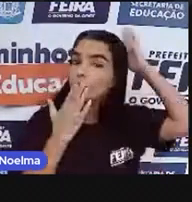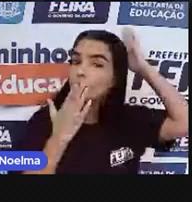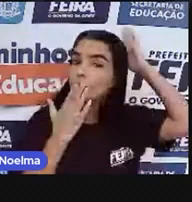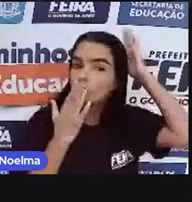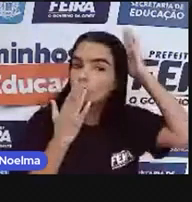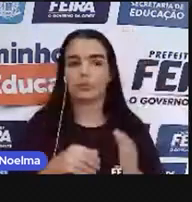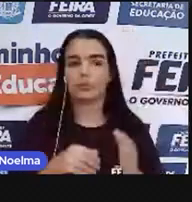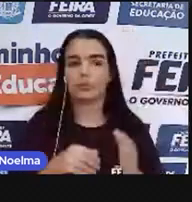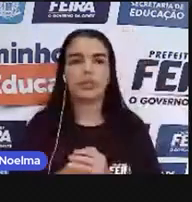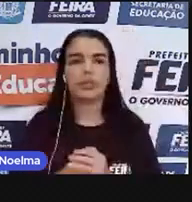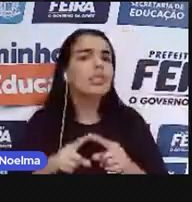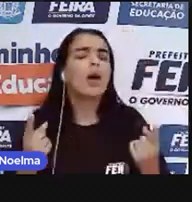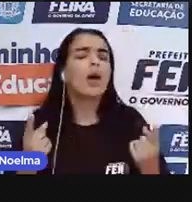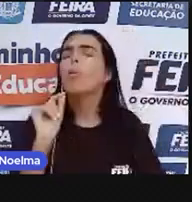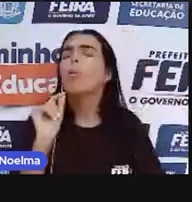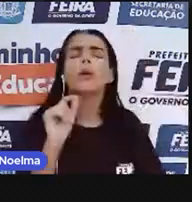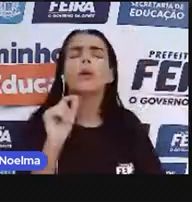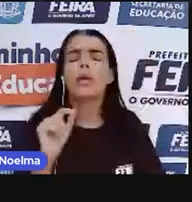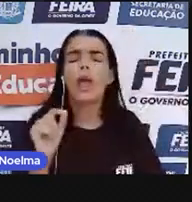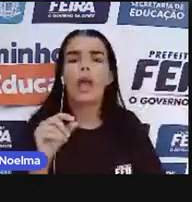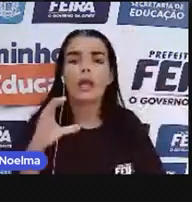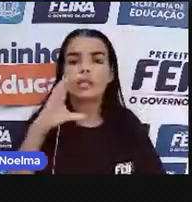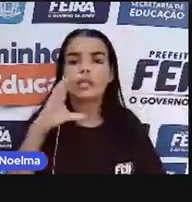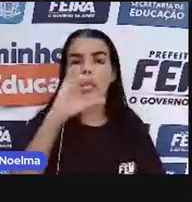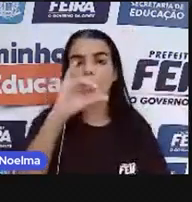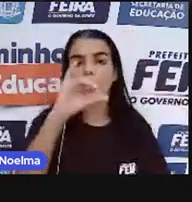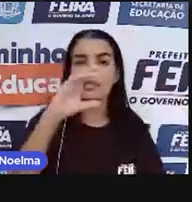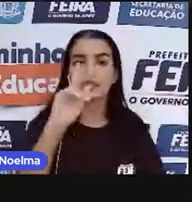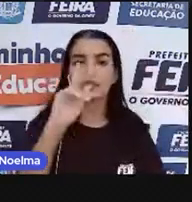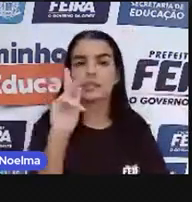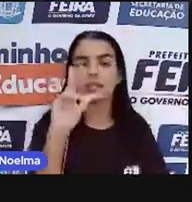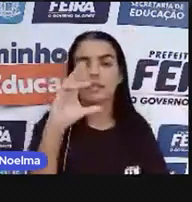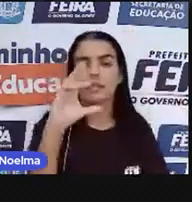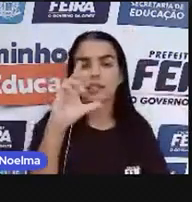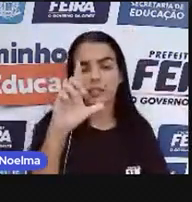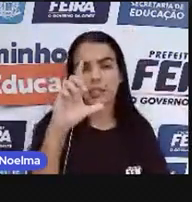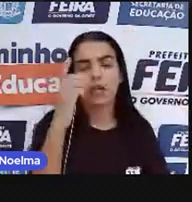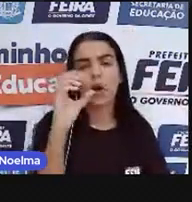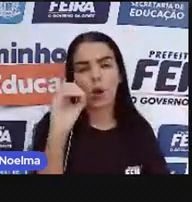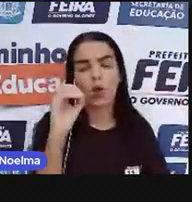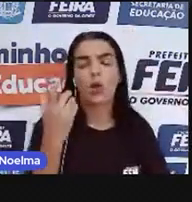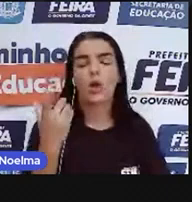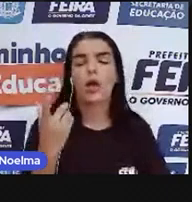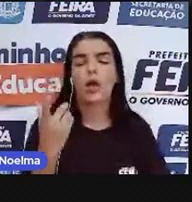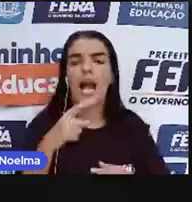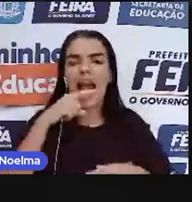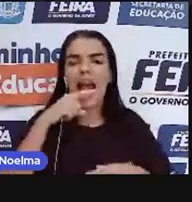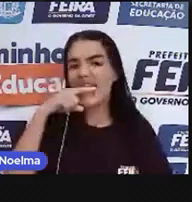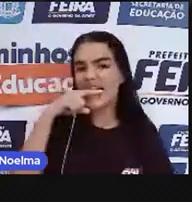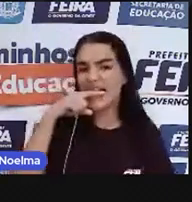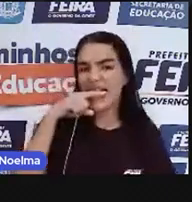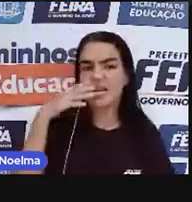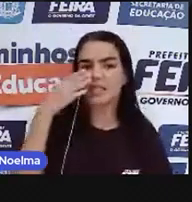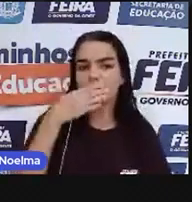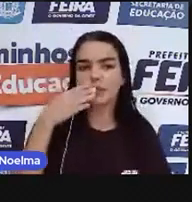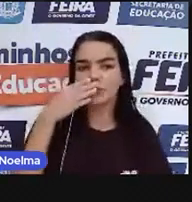E o que que foi o ciclo da cana-de-açúcar? A gente viu que o primeiro ciclo aí